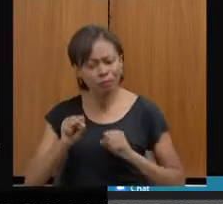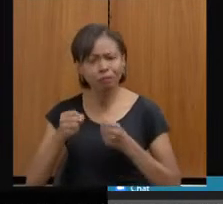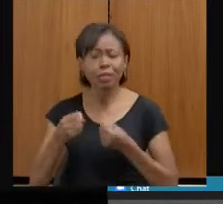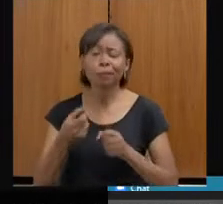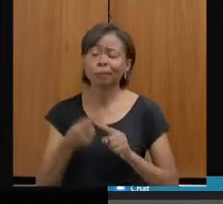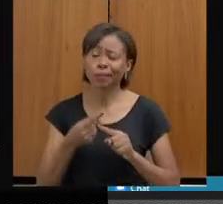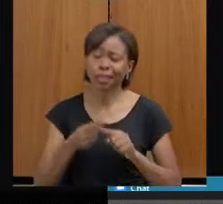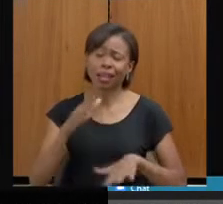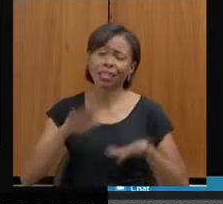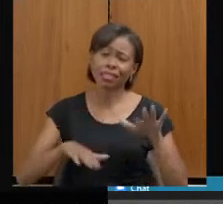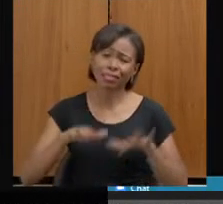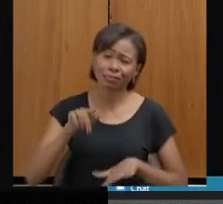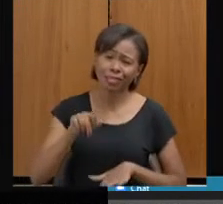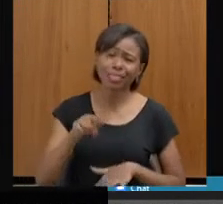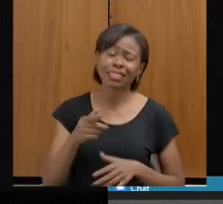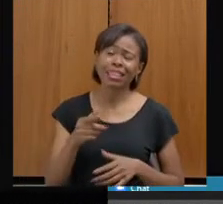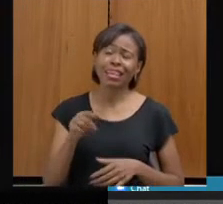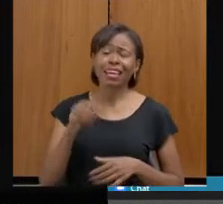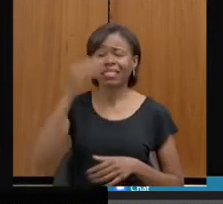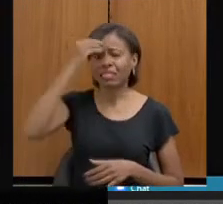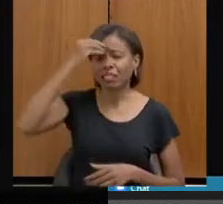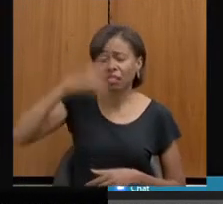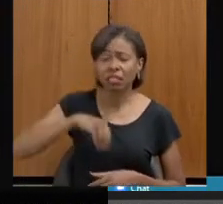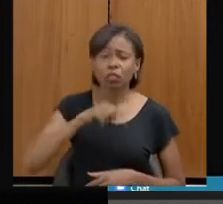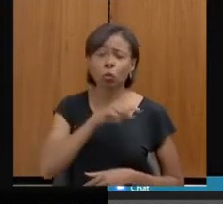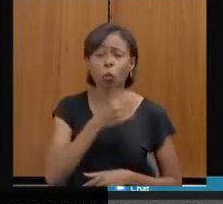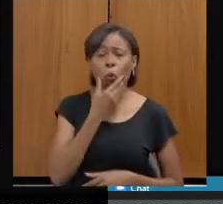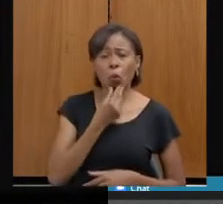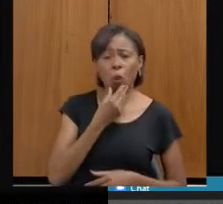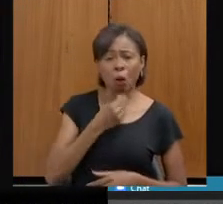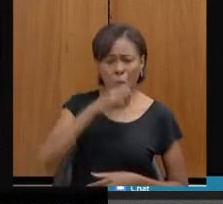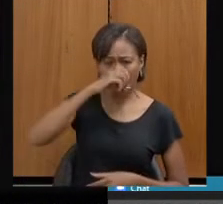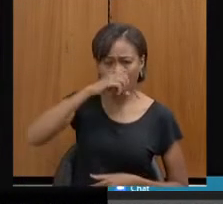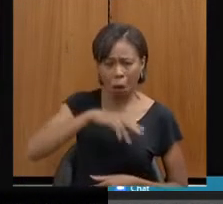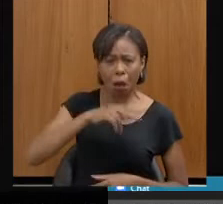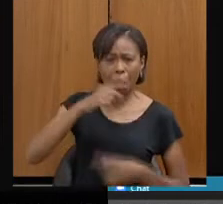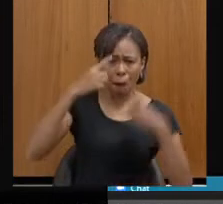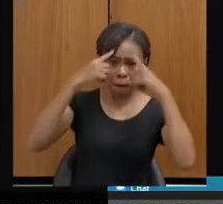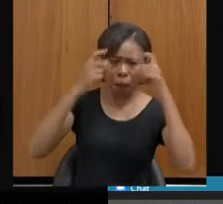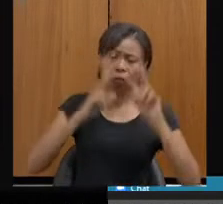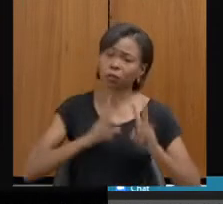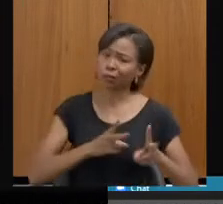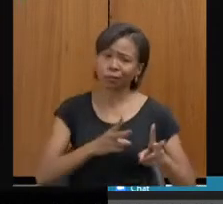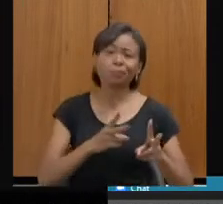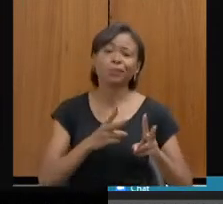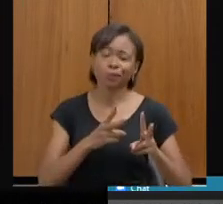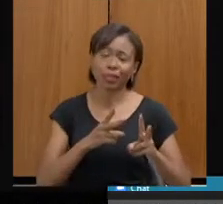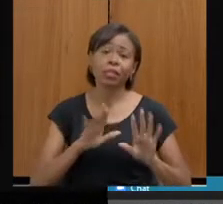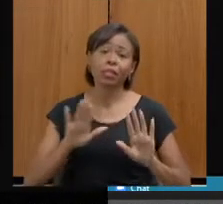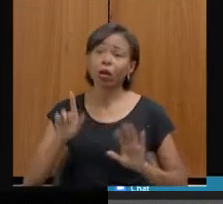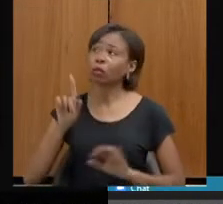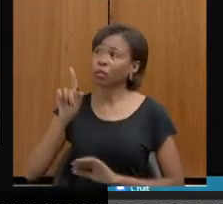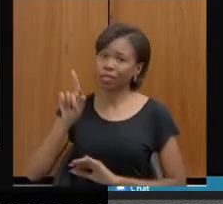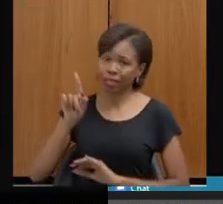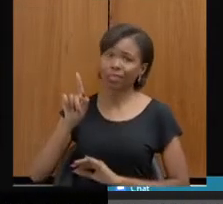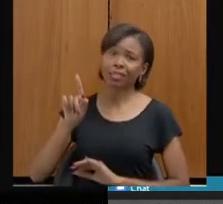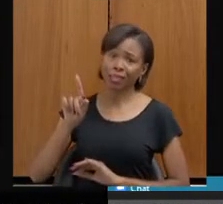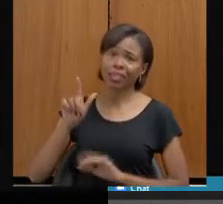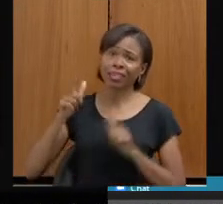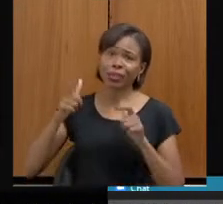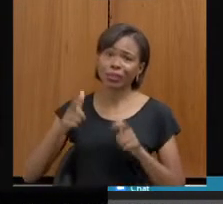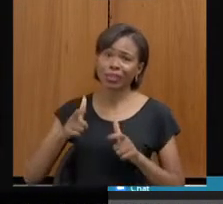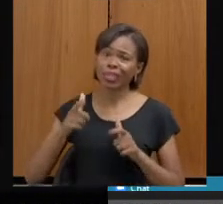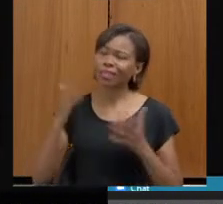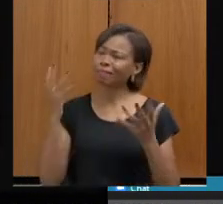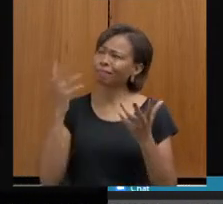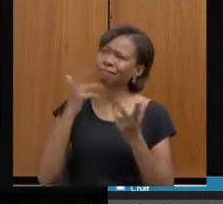meio que incentiva o agressor a continuar, então achei, ficou muito bacana, é uma ideia muito